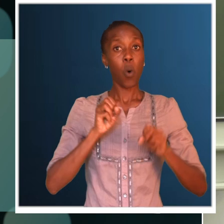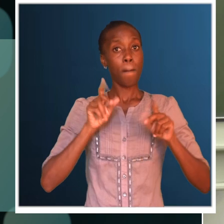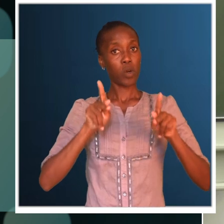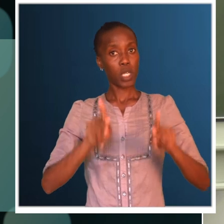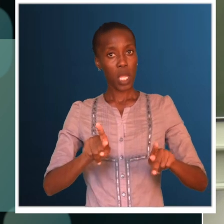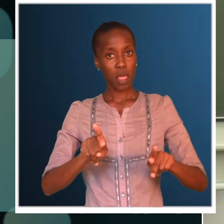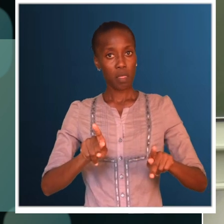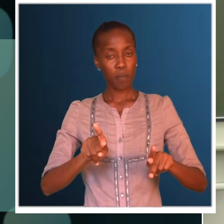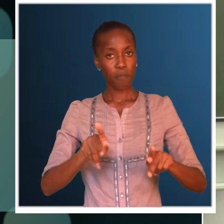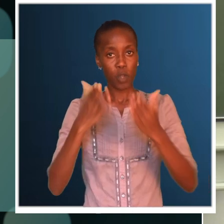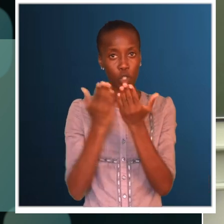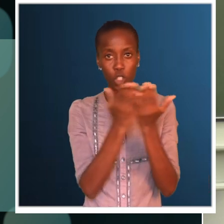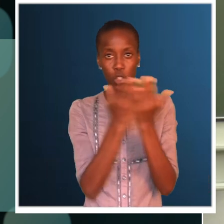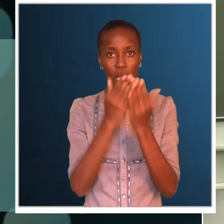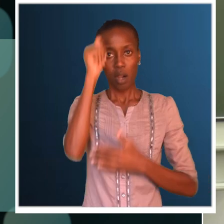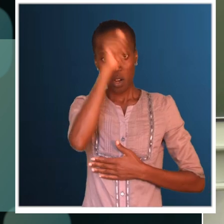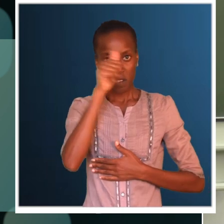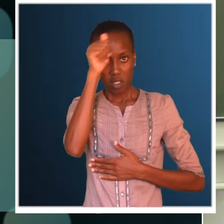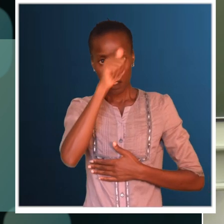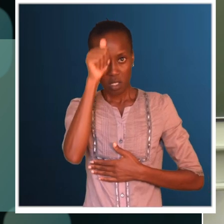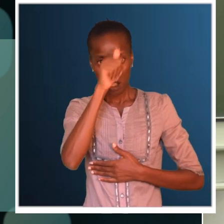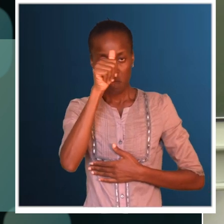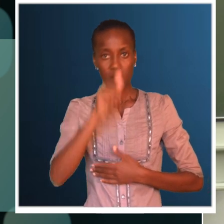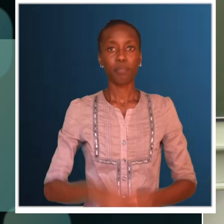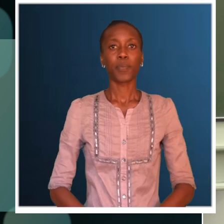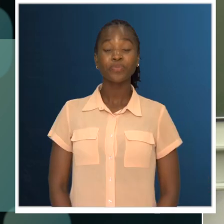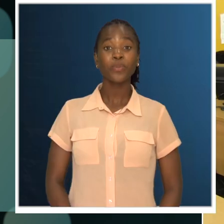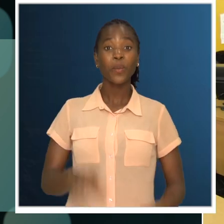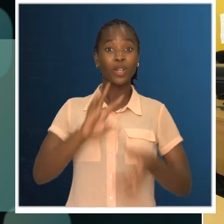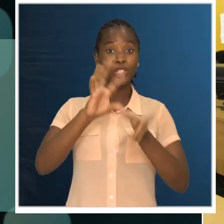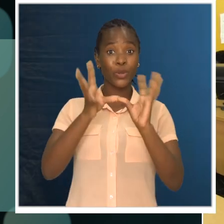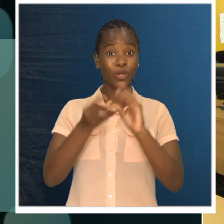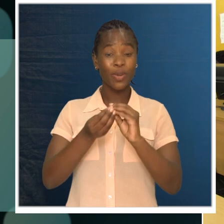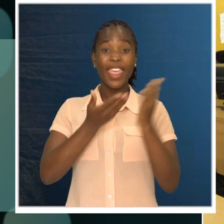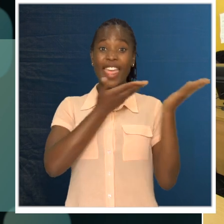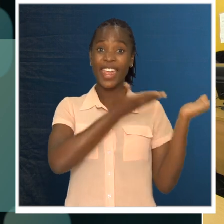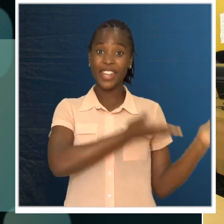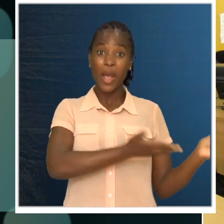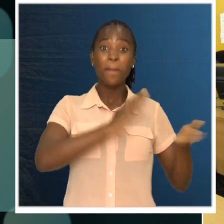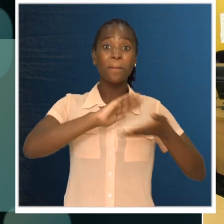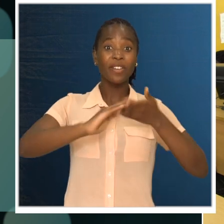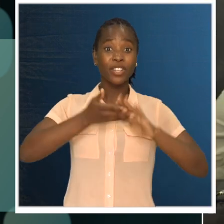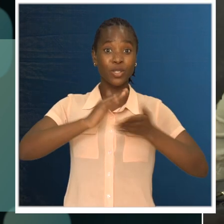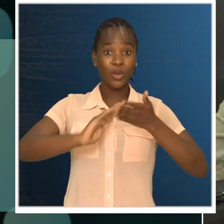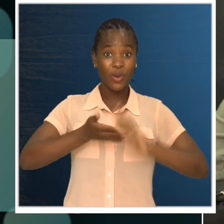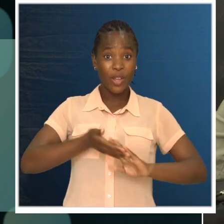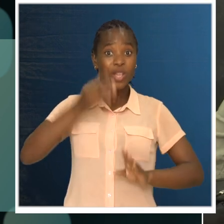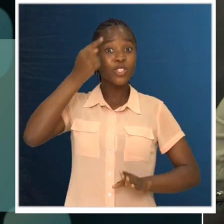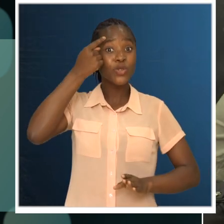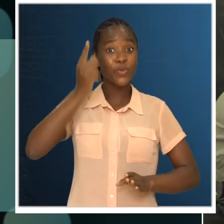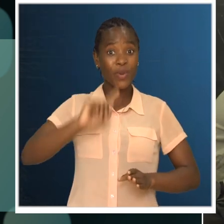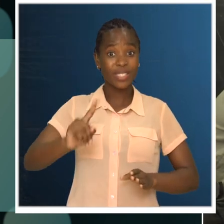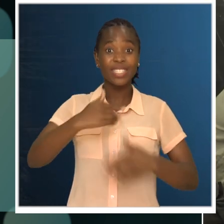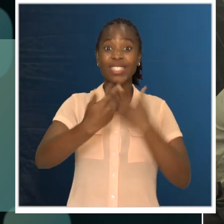tenham a oportunidade de estudar na Universidade do Aldo Mondrani. A semelhança da escola secundária Josina Machel, aqui,